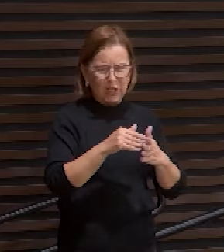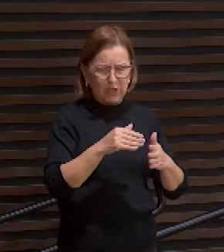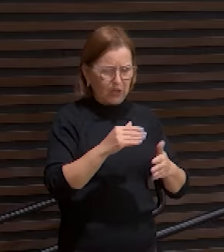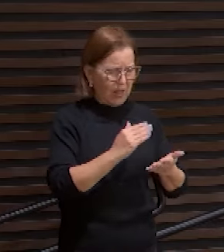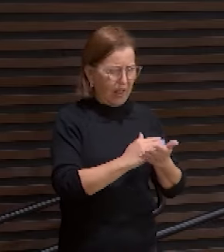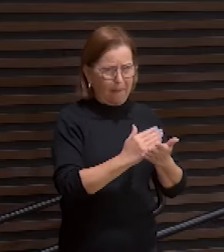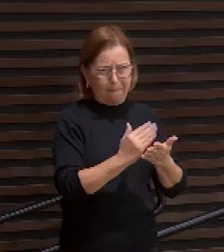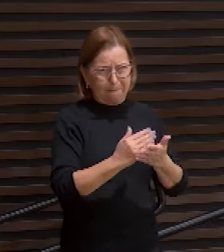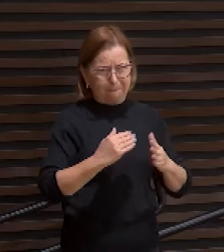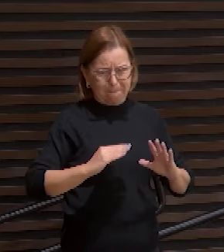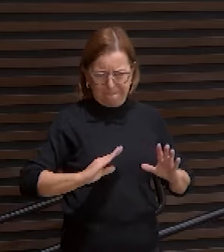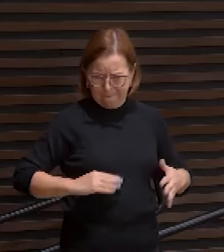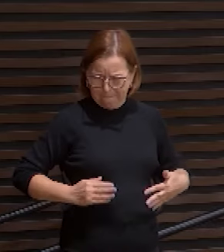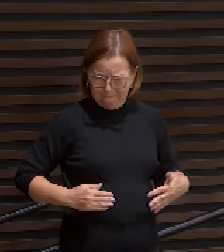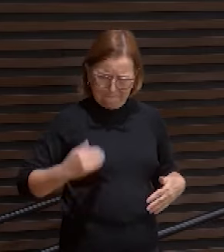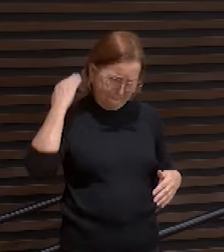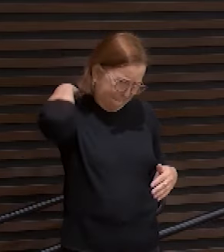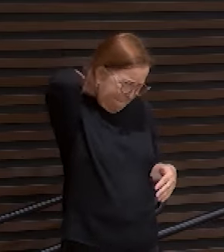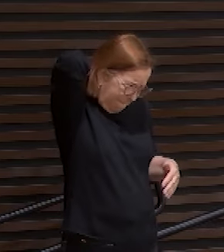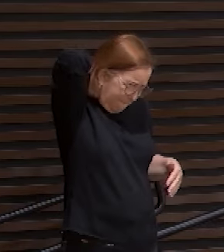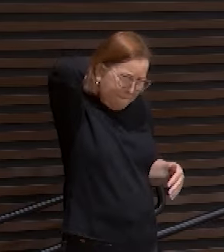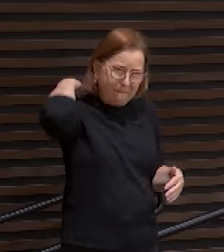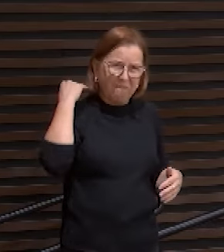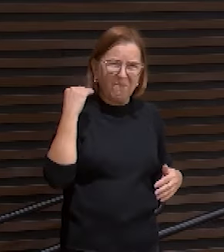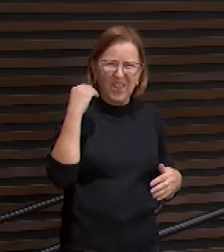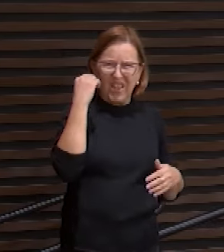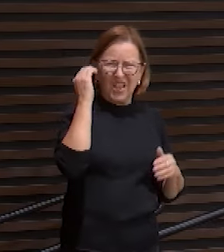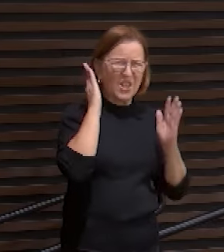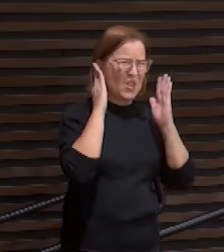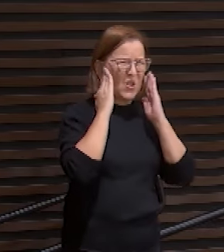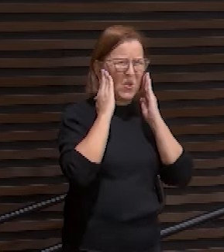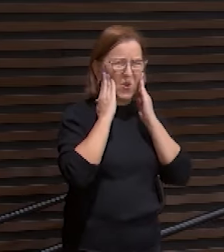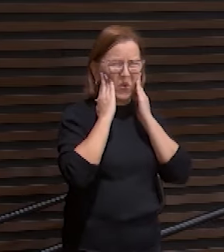Nas costas, na frente, no rosto.